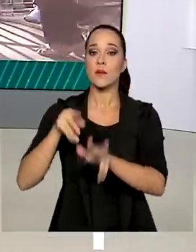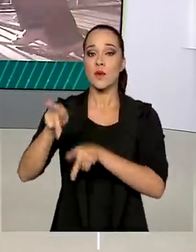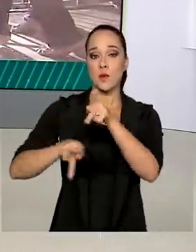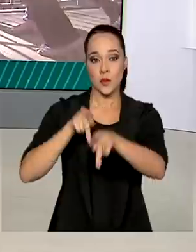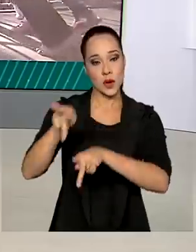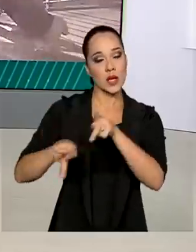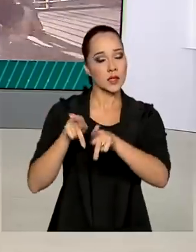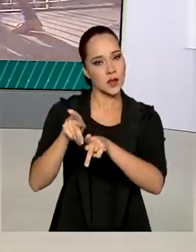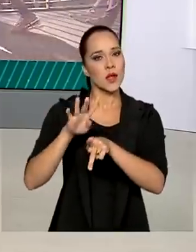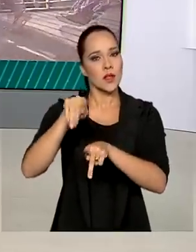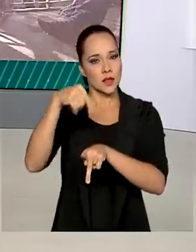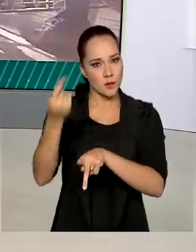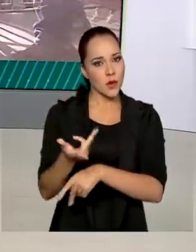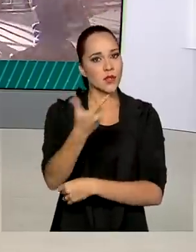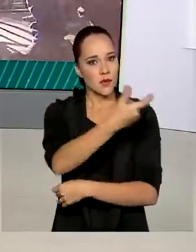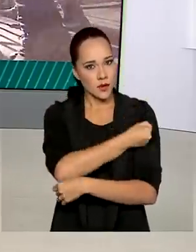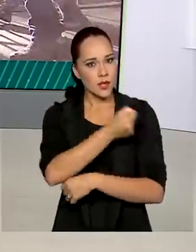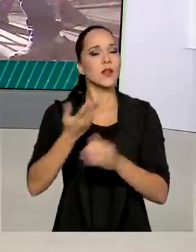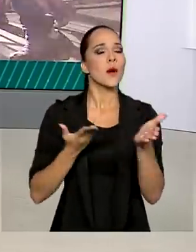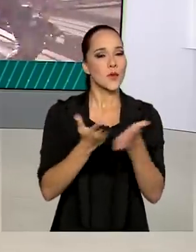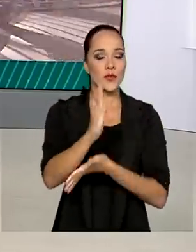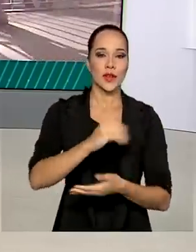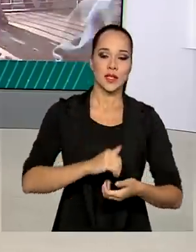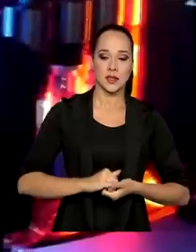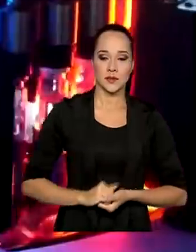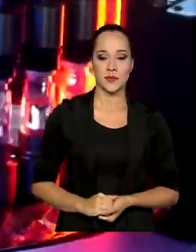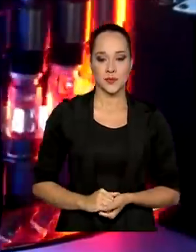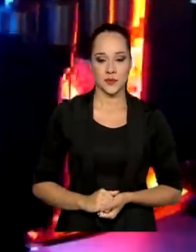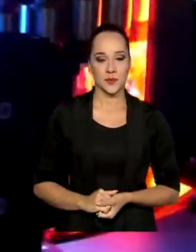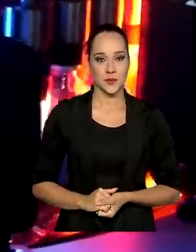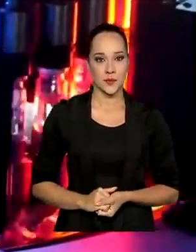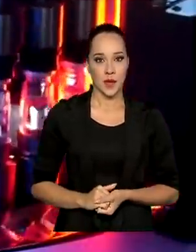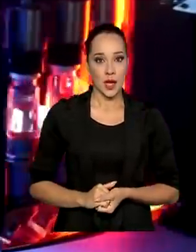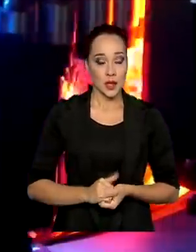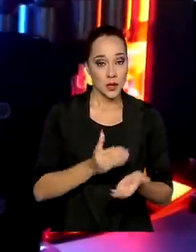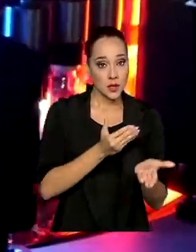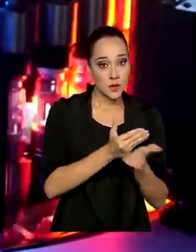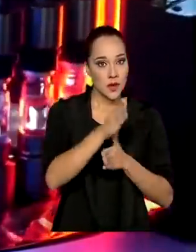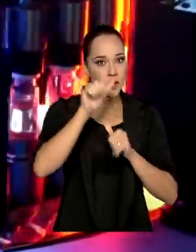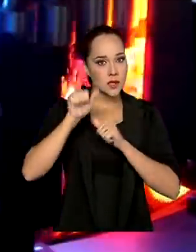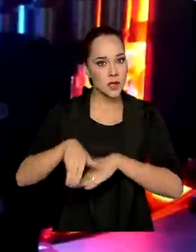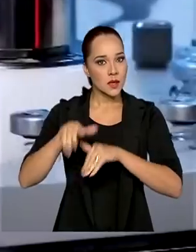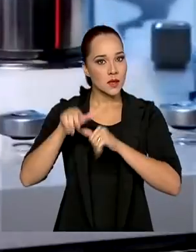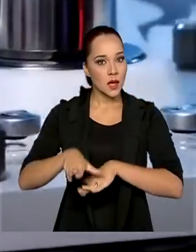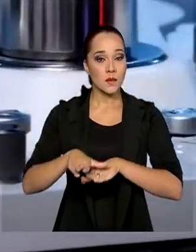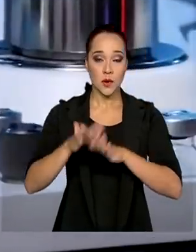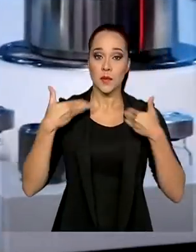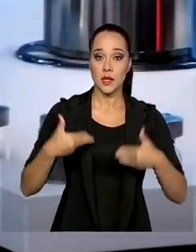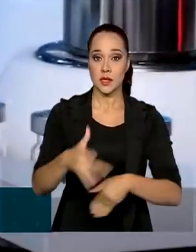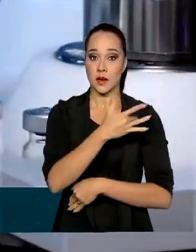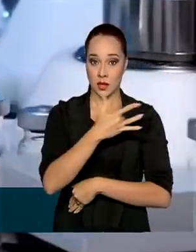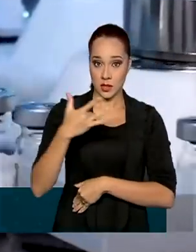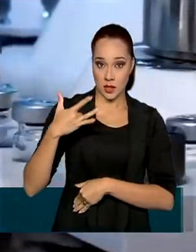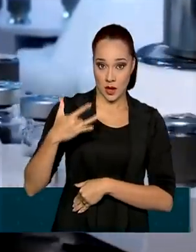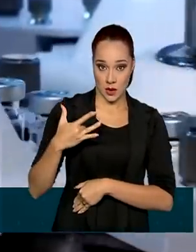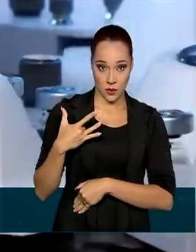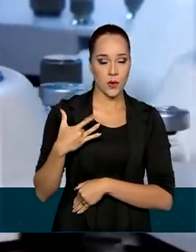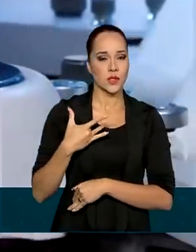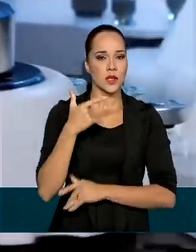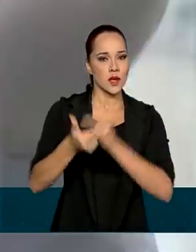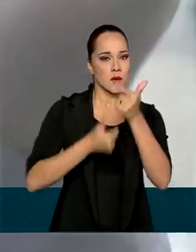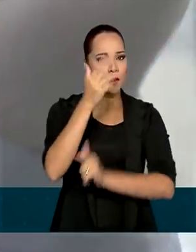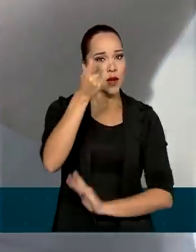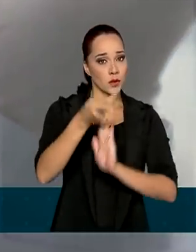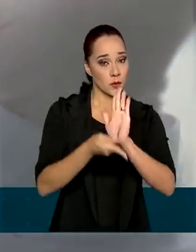população quando a imunização for aprovada. Desde setembro, o Ministério da Saúde trabalha num plano de